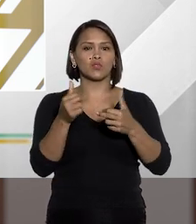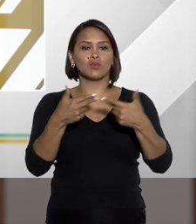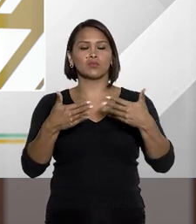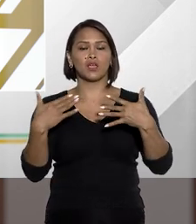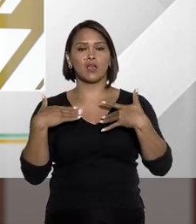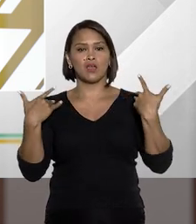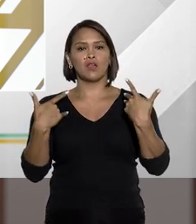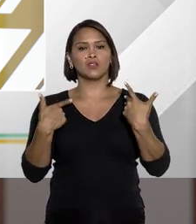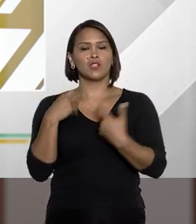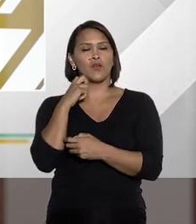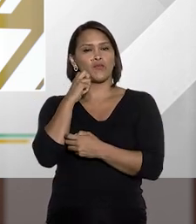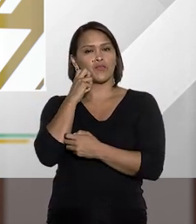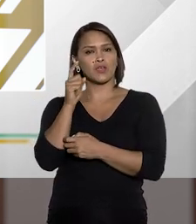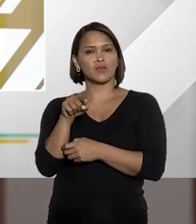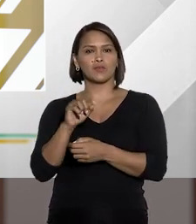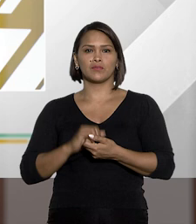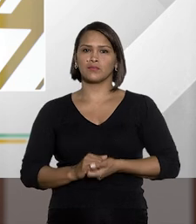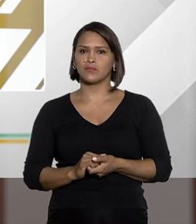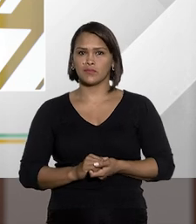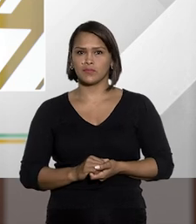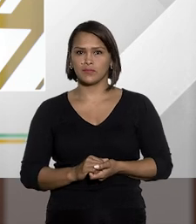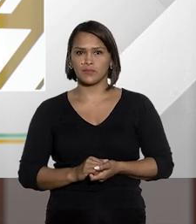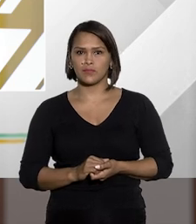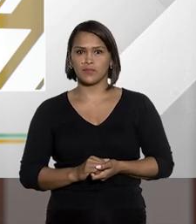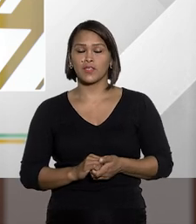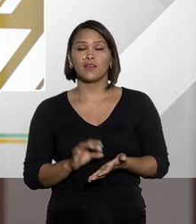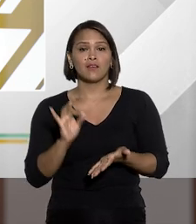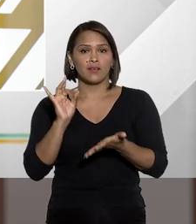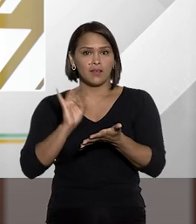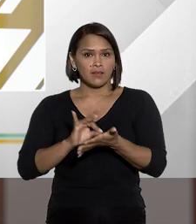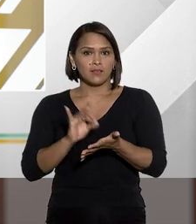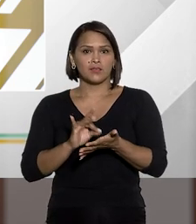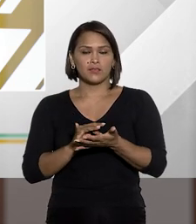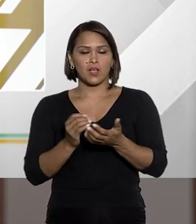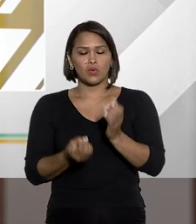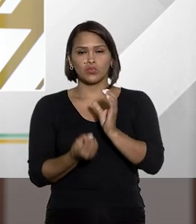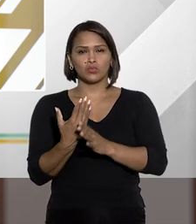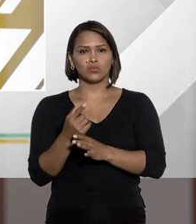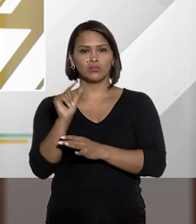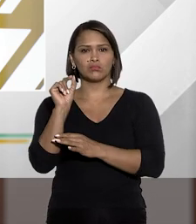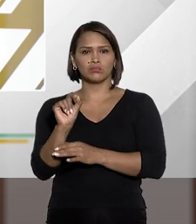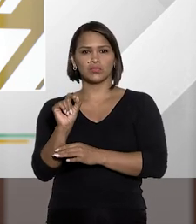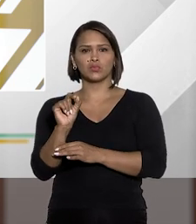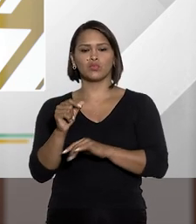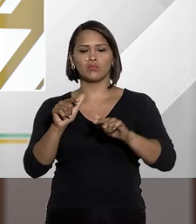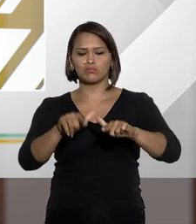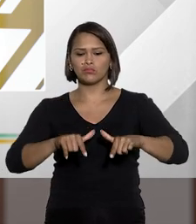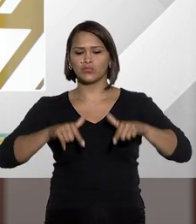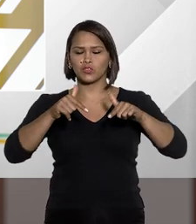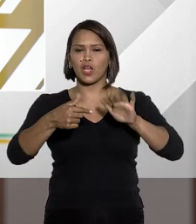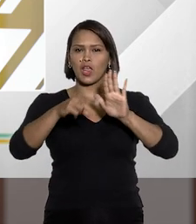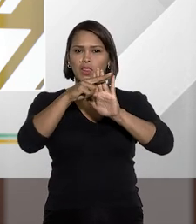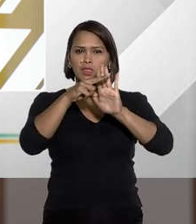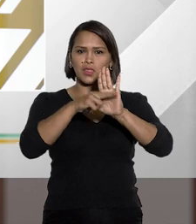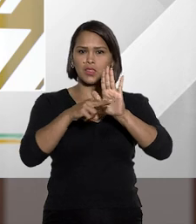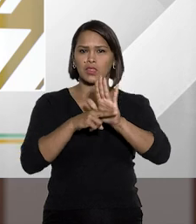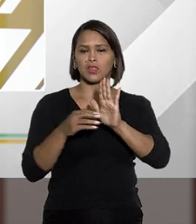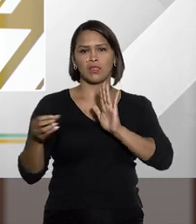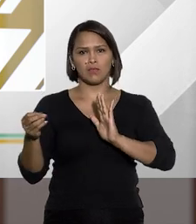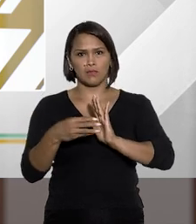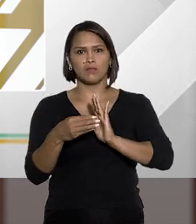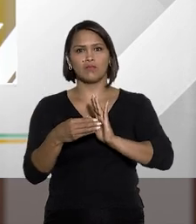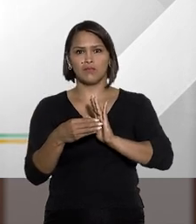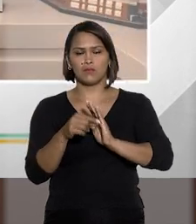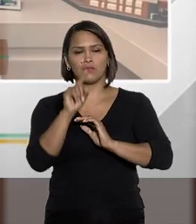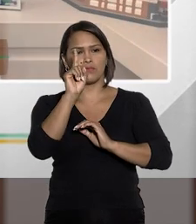o causou tanto espanto, tanto receio assim? Na verdade, quando surge um diploma normativo